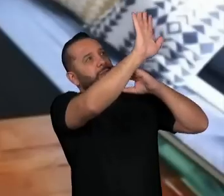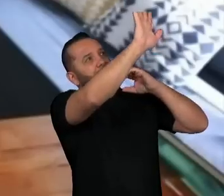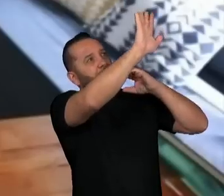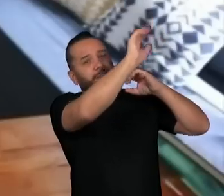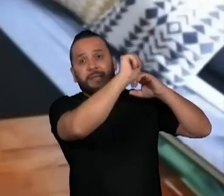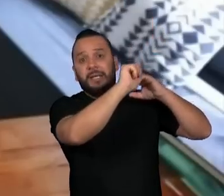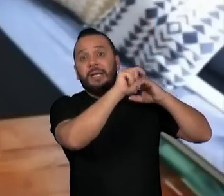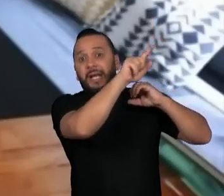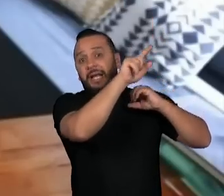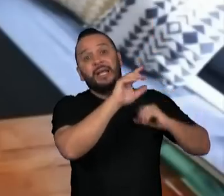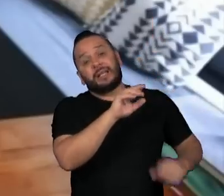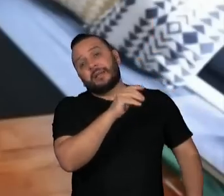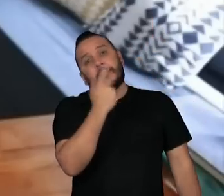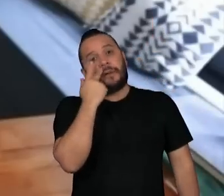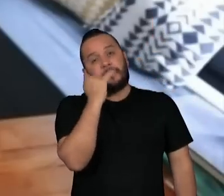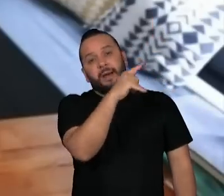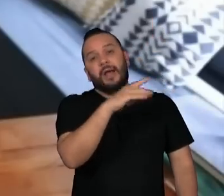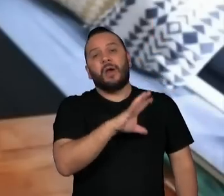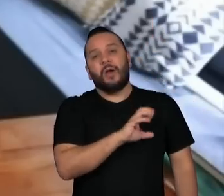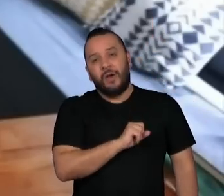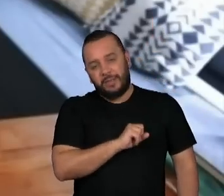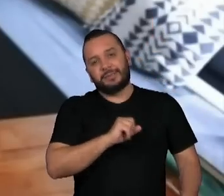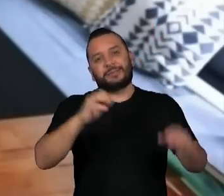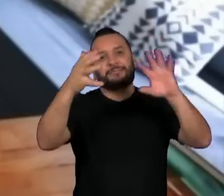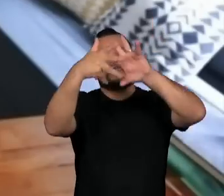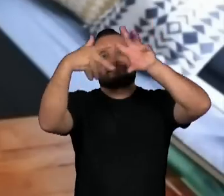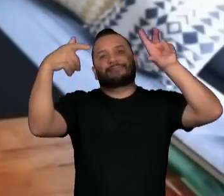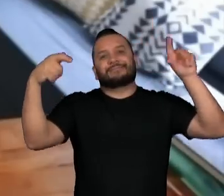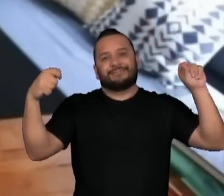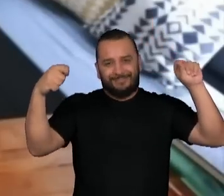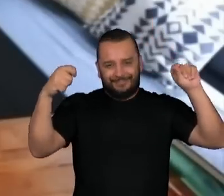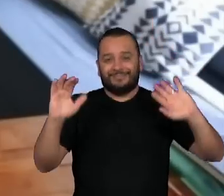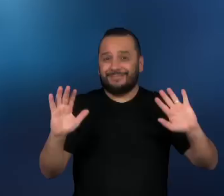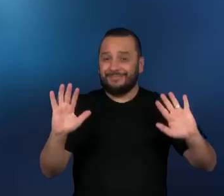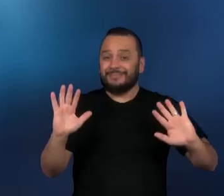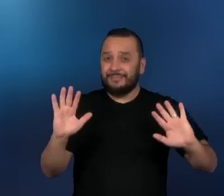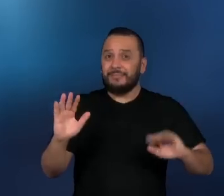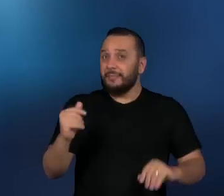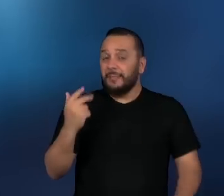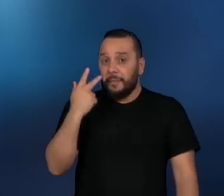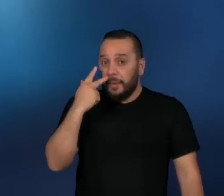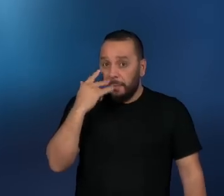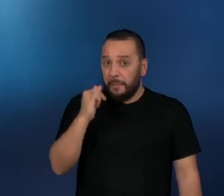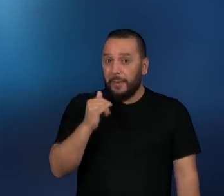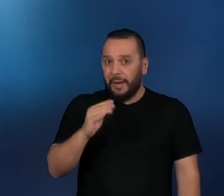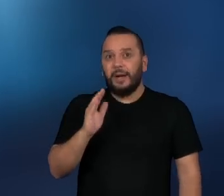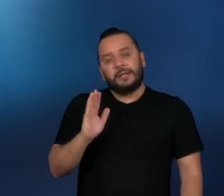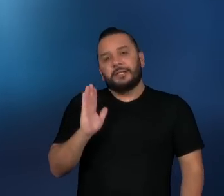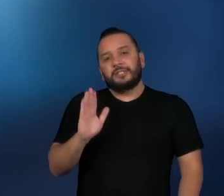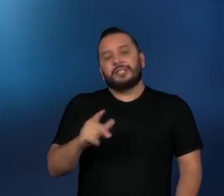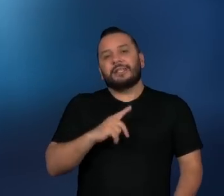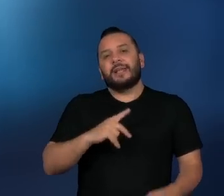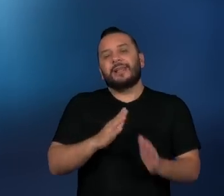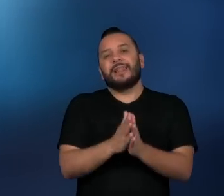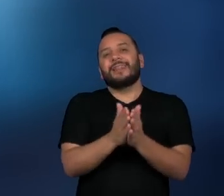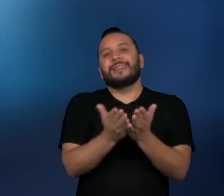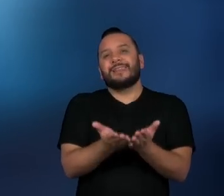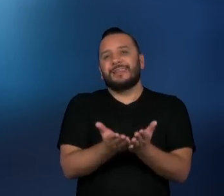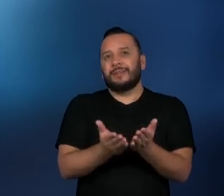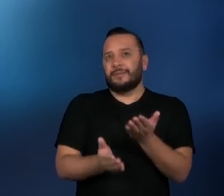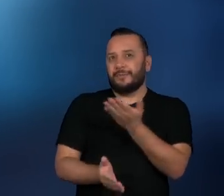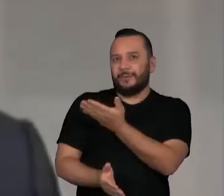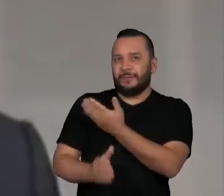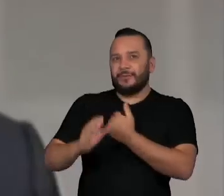por assuntos relacionados à ciência. E eu lembro desde muito cedo meu pai ter na mesinha de cabeceira dele livros do Carl